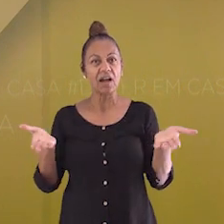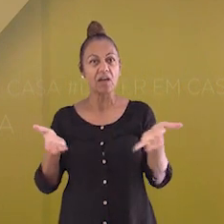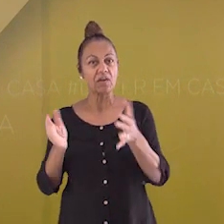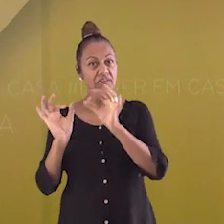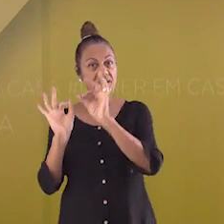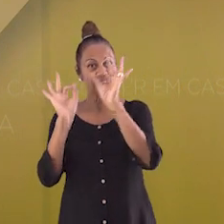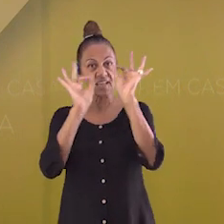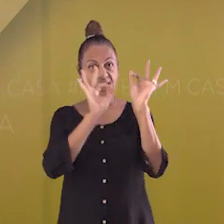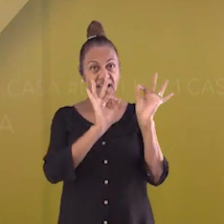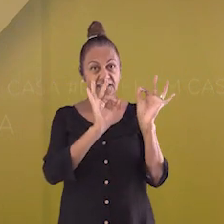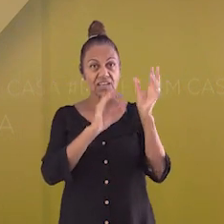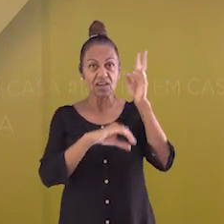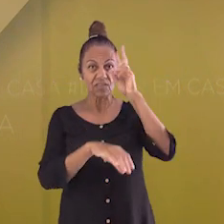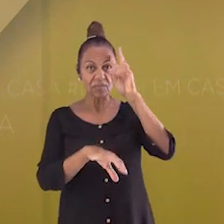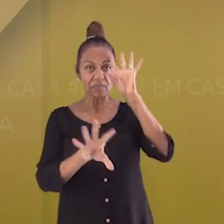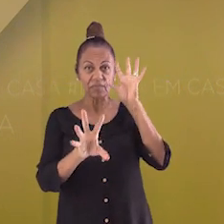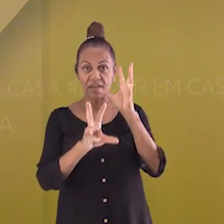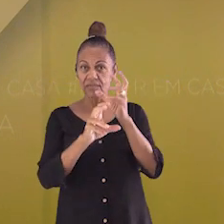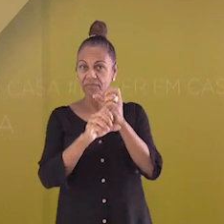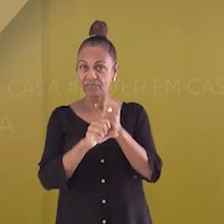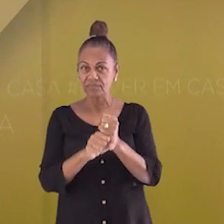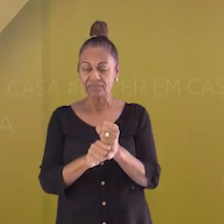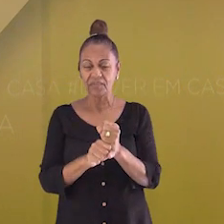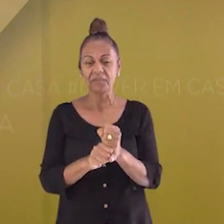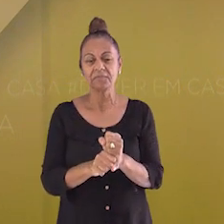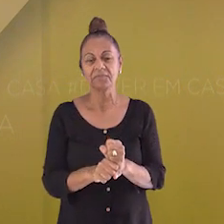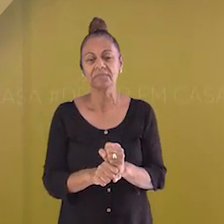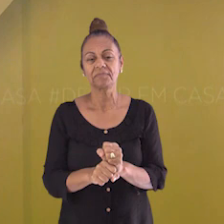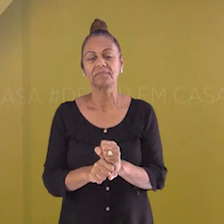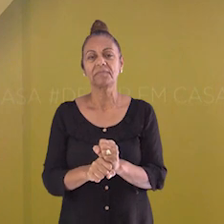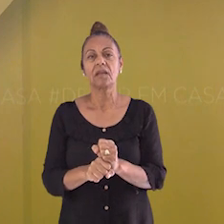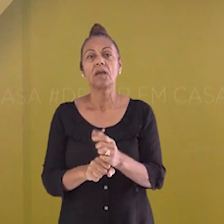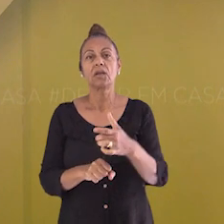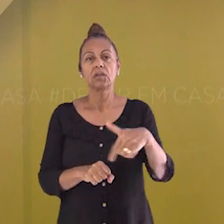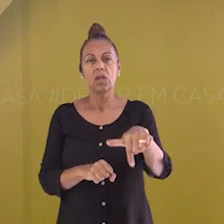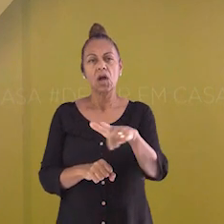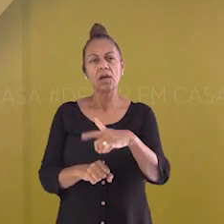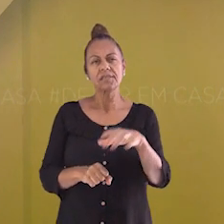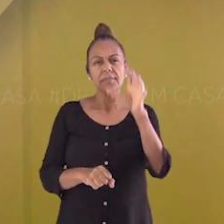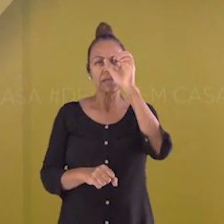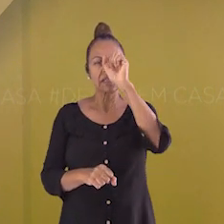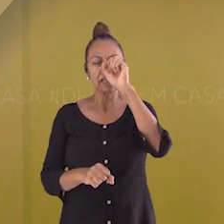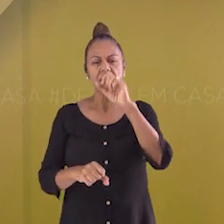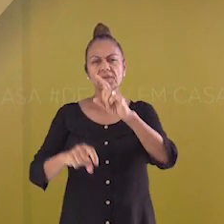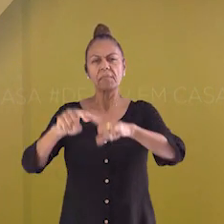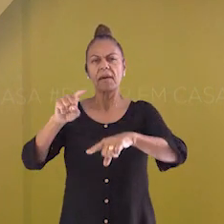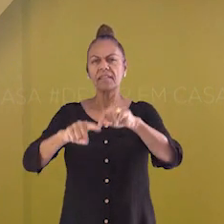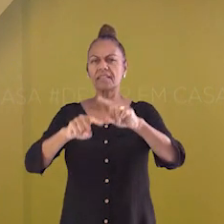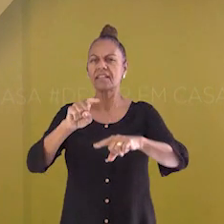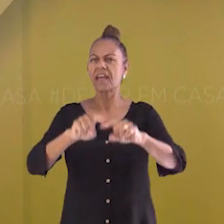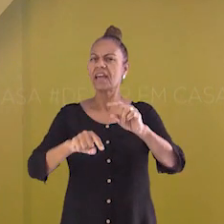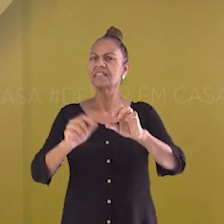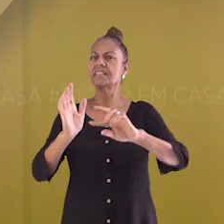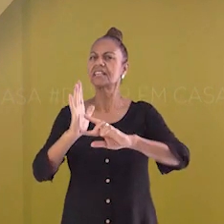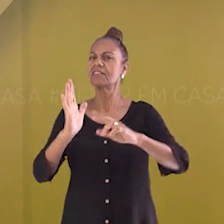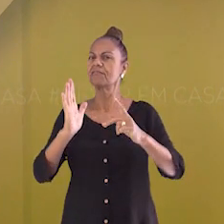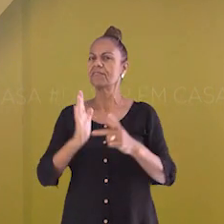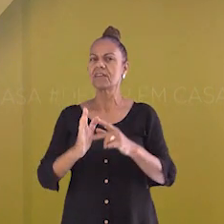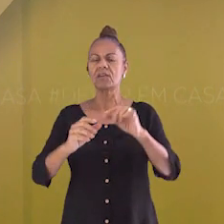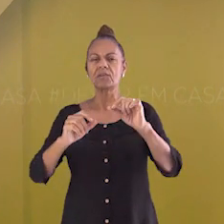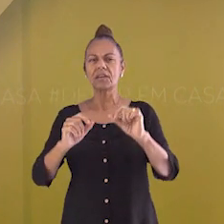de relembrar os conteúdos que nós vimos na aula de hoje. Nós vimos o que é matéria e suas